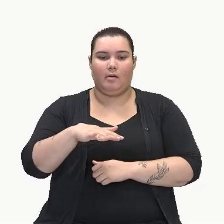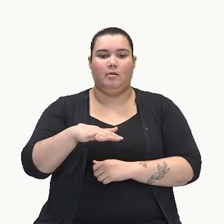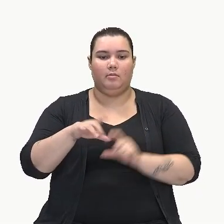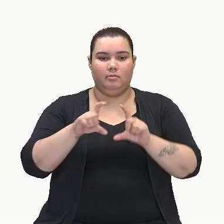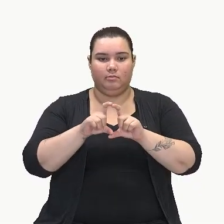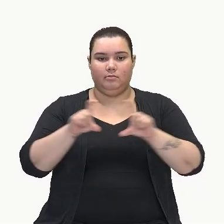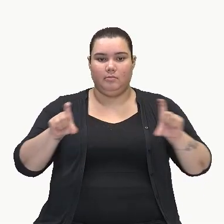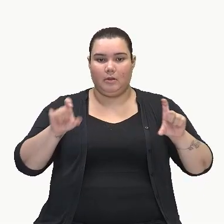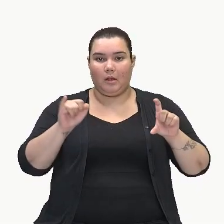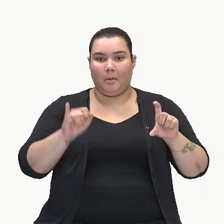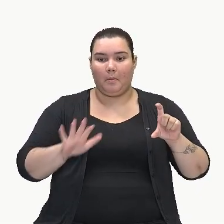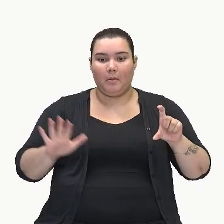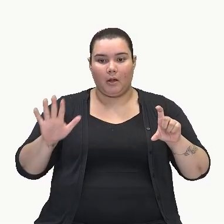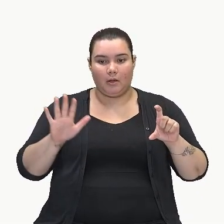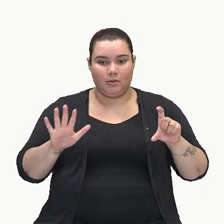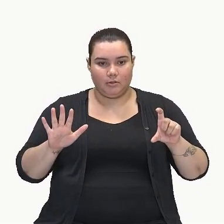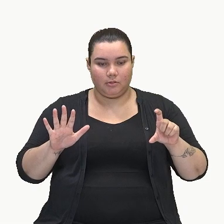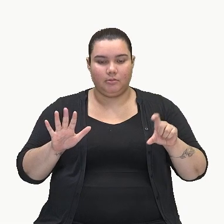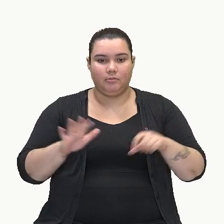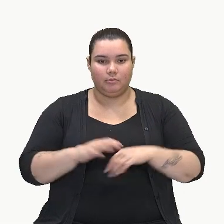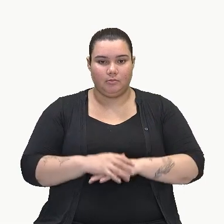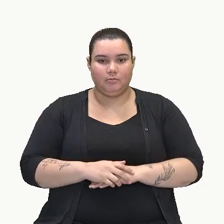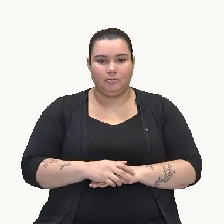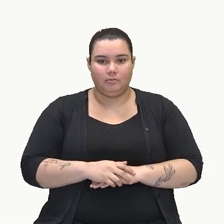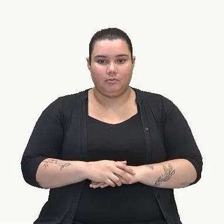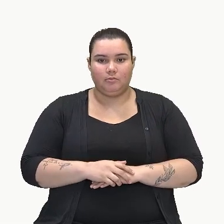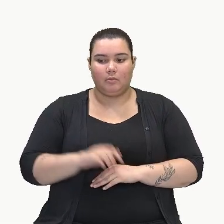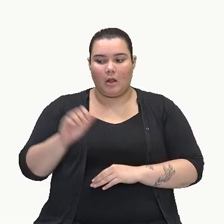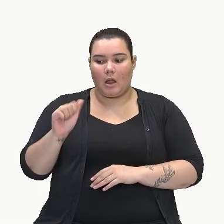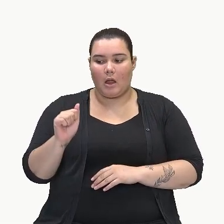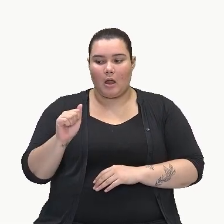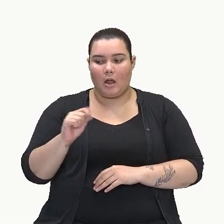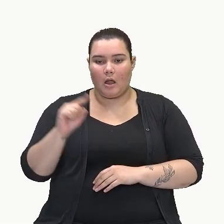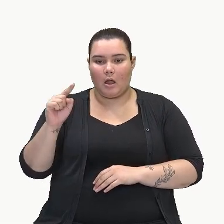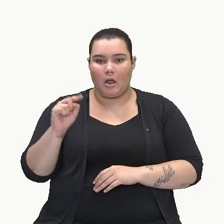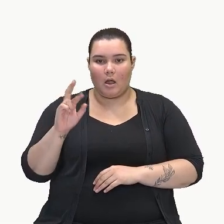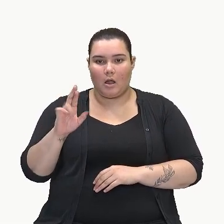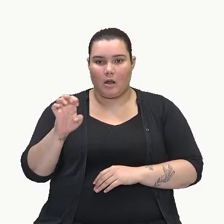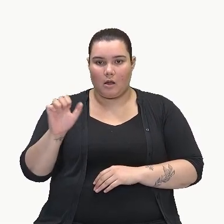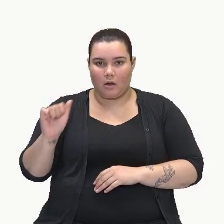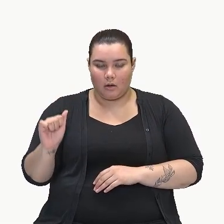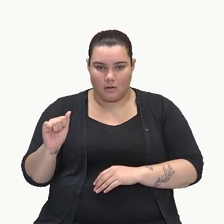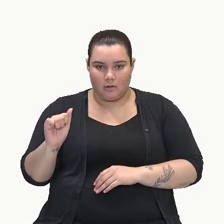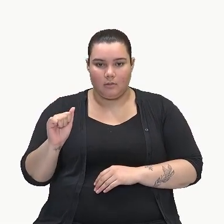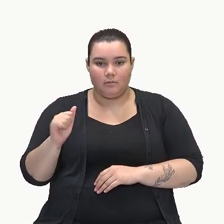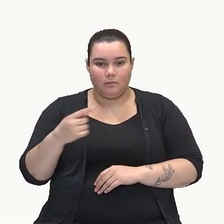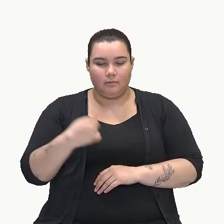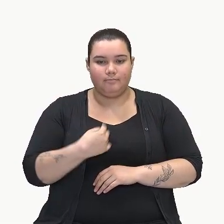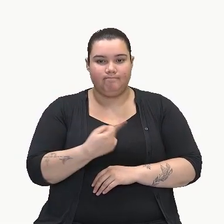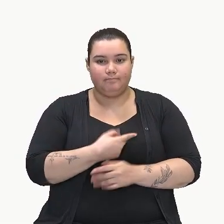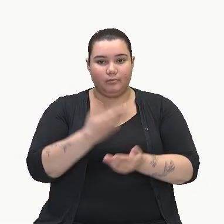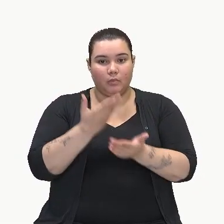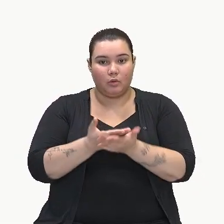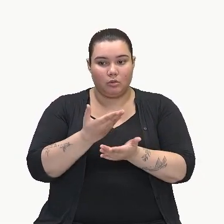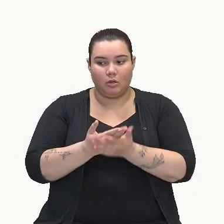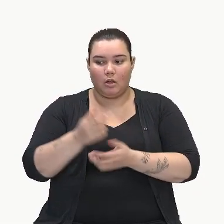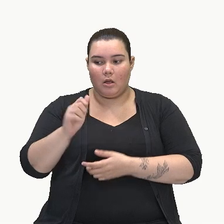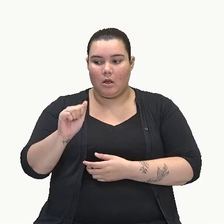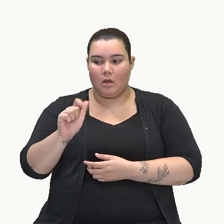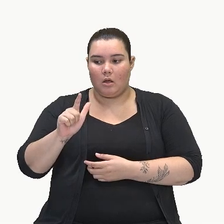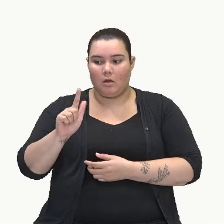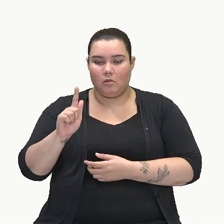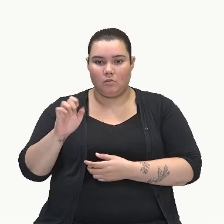figura? Olha, a área. Ao mesmo tempo aqui que a gente está estudando álgebra, a gente